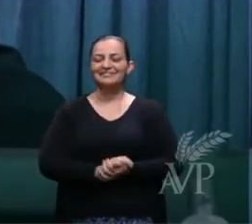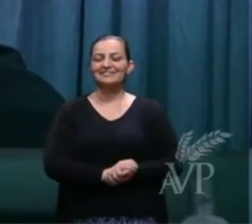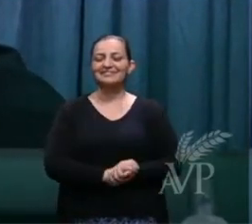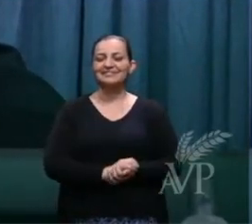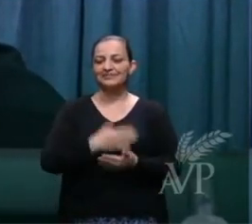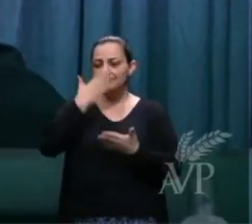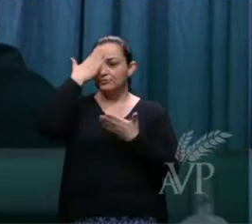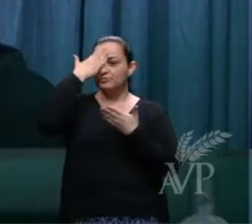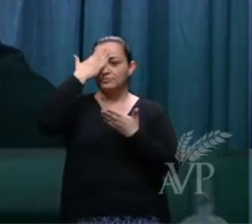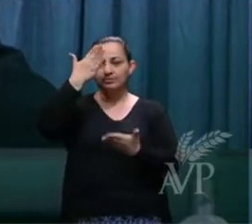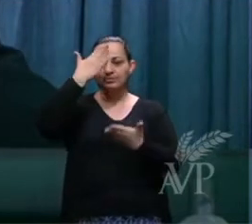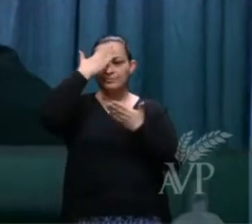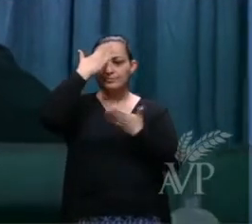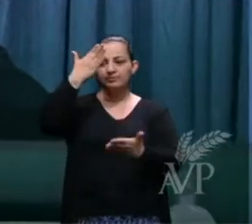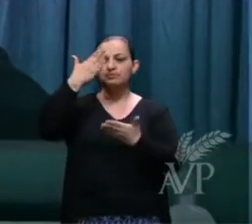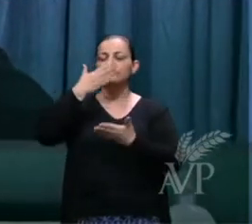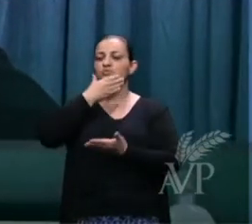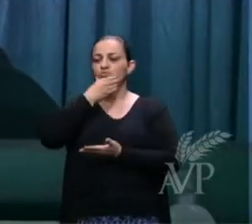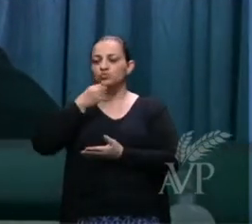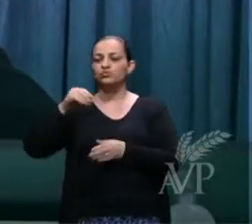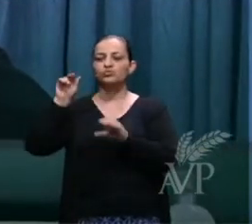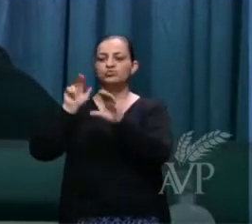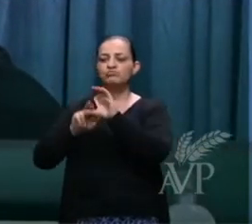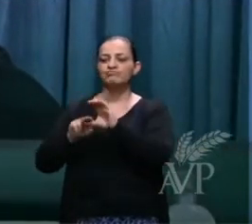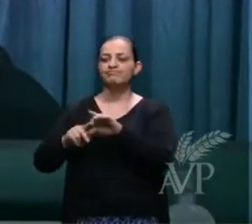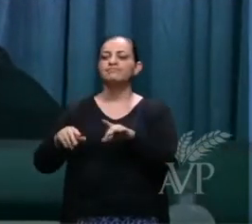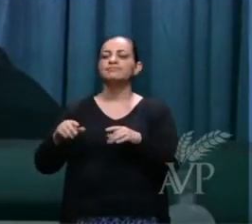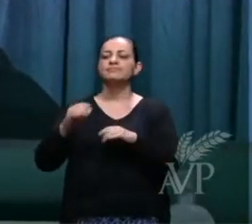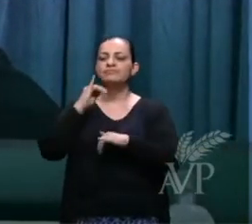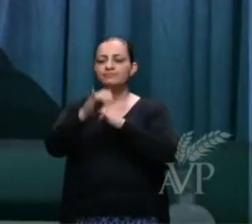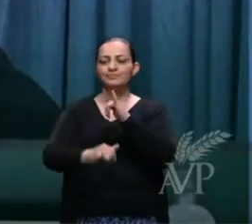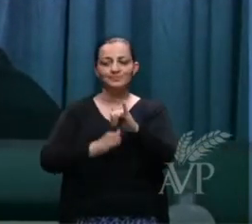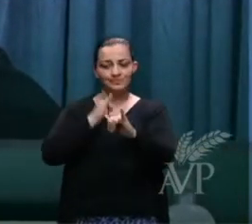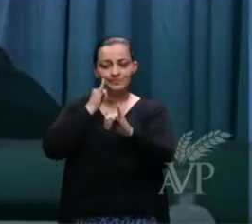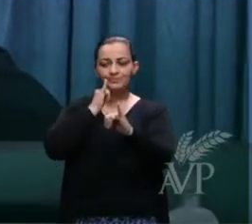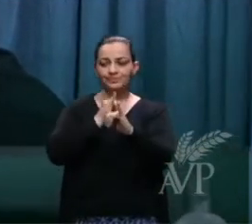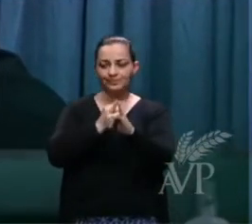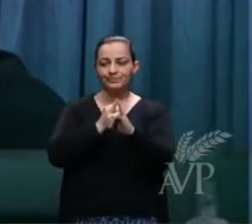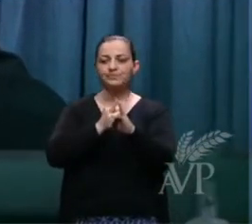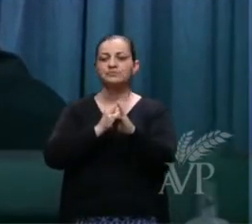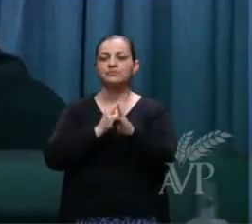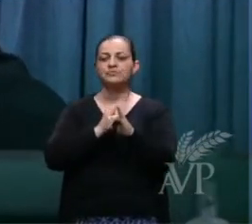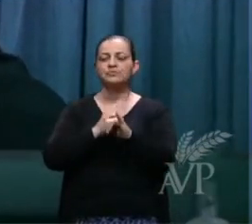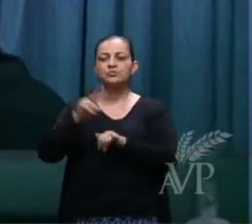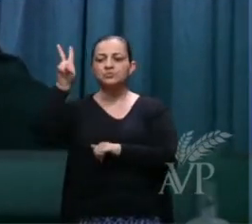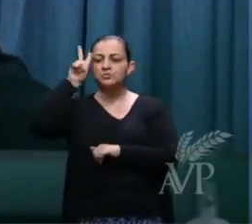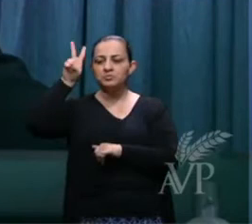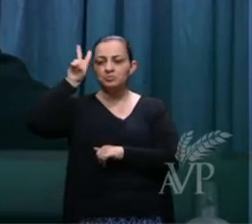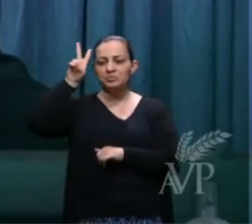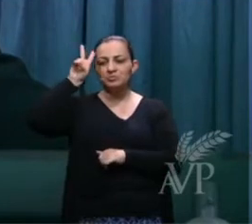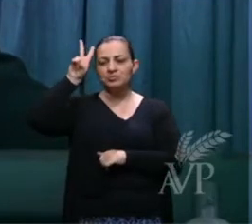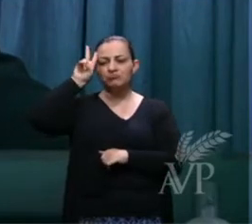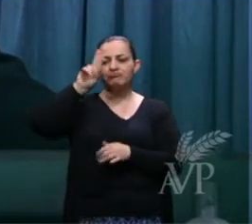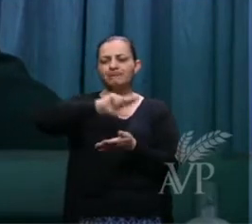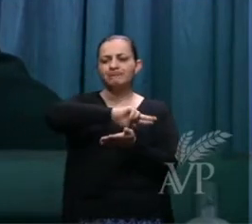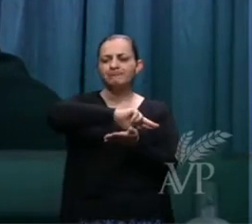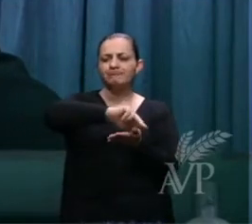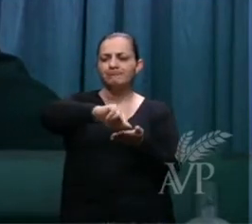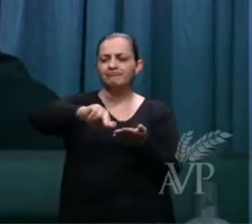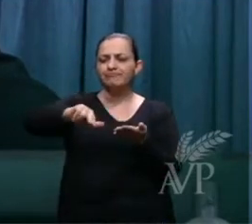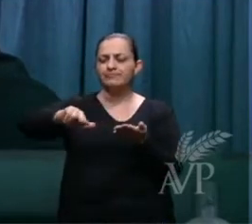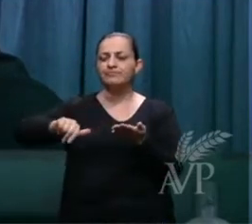saudar os irmãos aí da internet. Eu estou lembrando que há vários